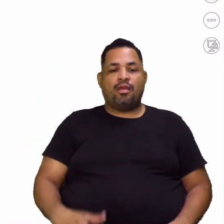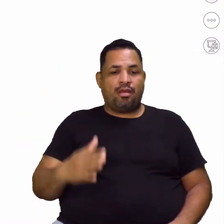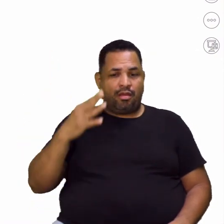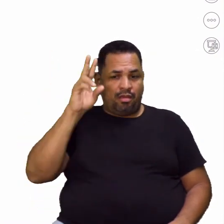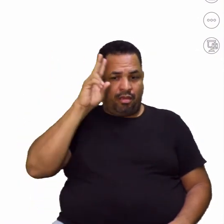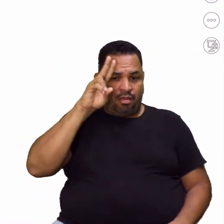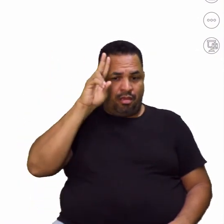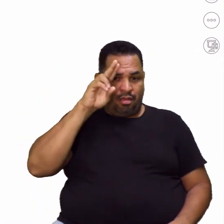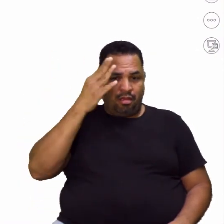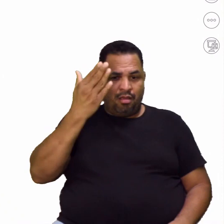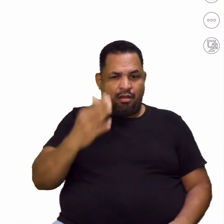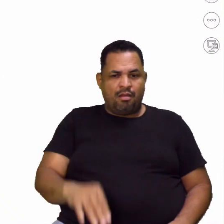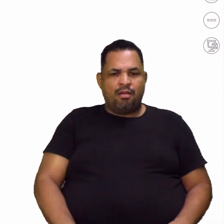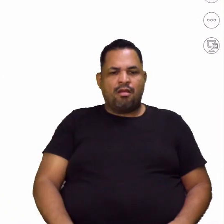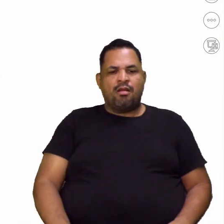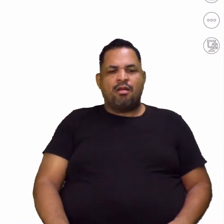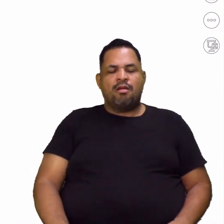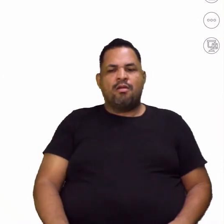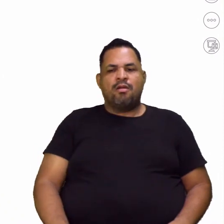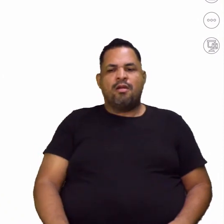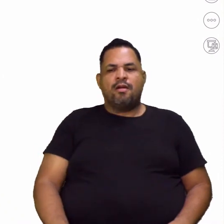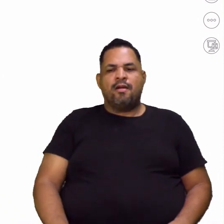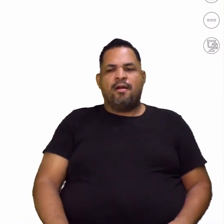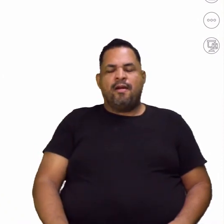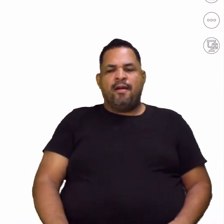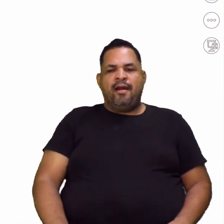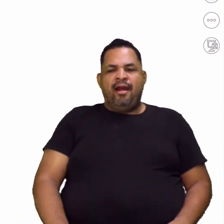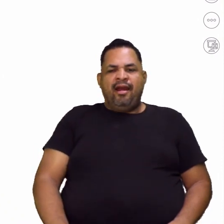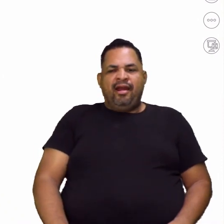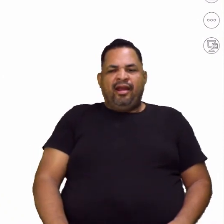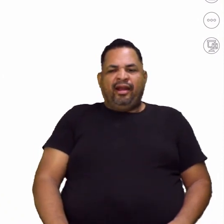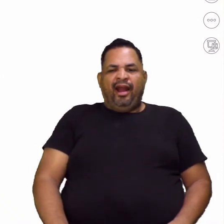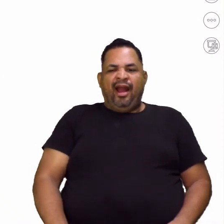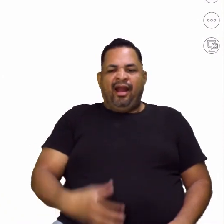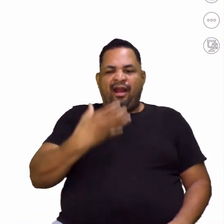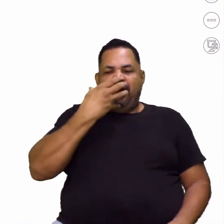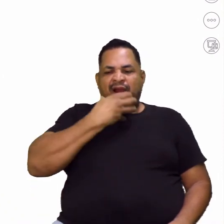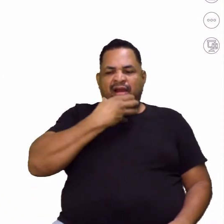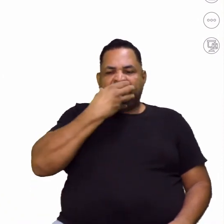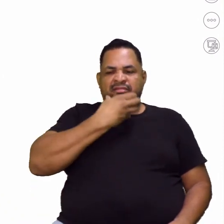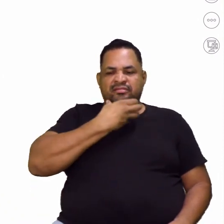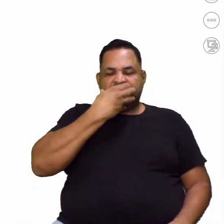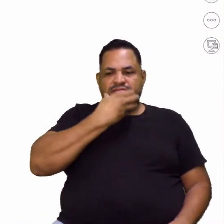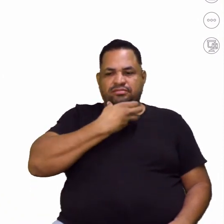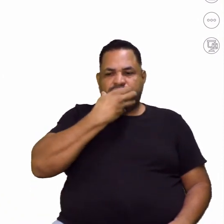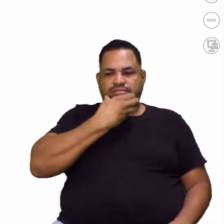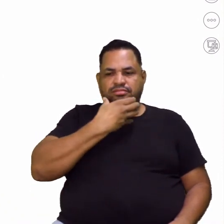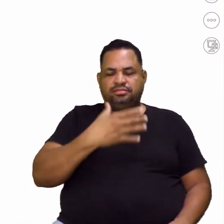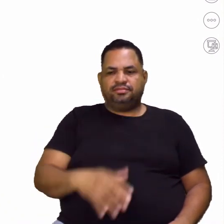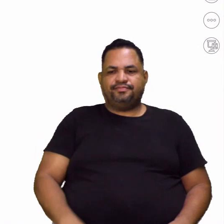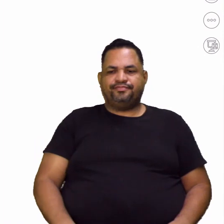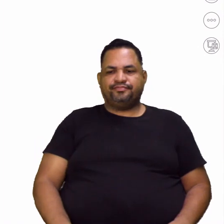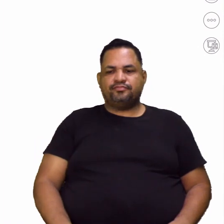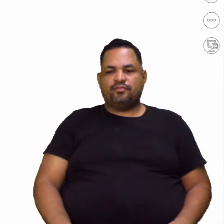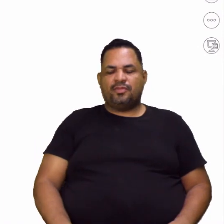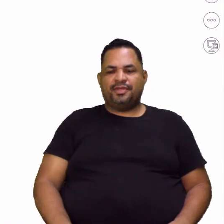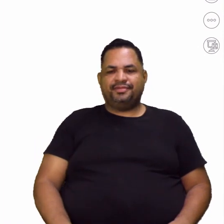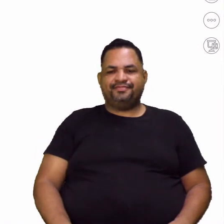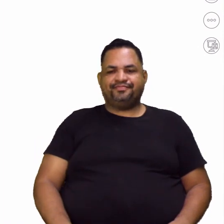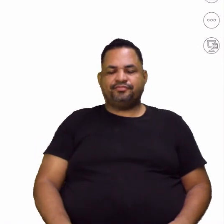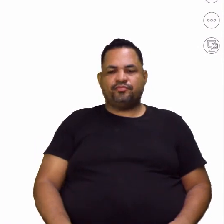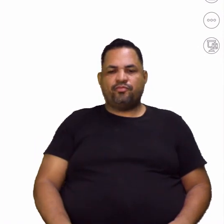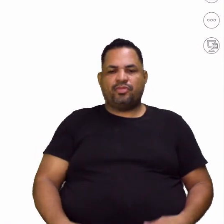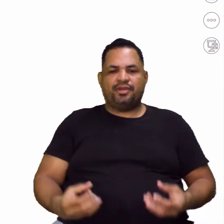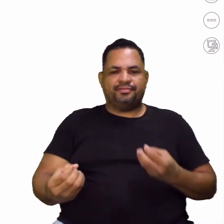mente? Com certeza, vem aqui, ó. A fruta, né? Vai depender da situação, do jeito que